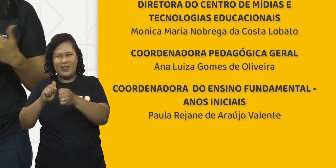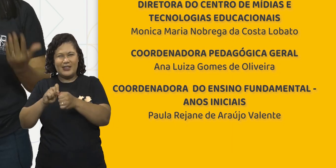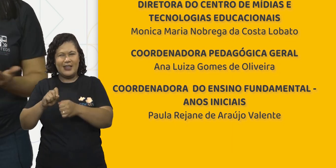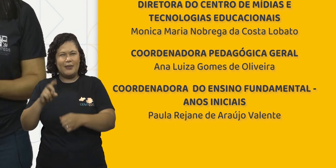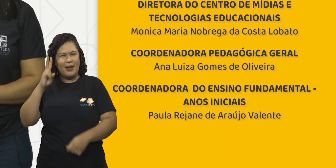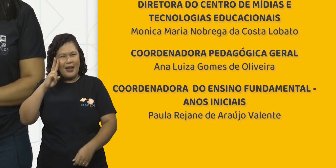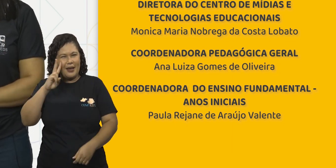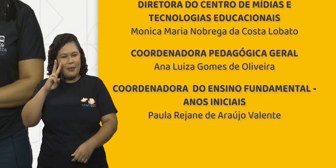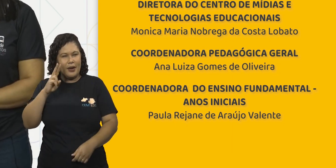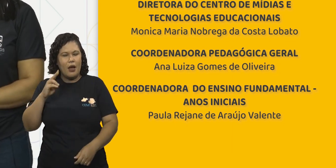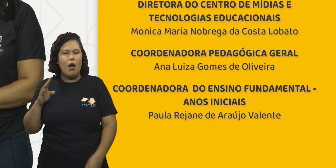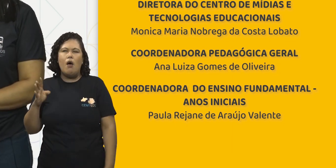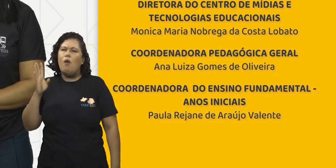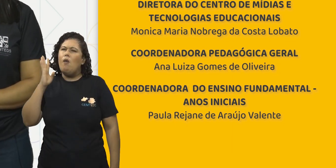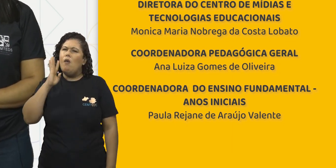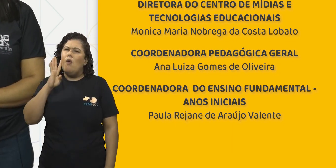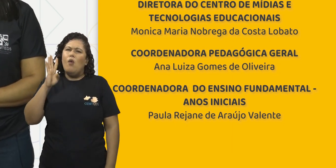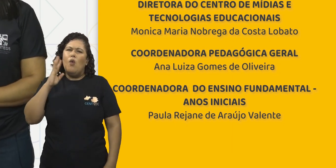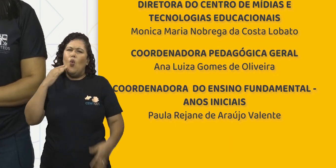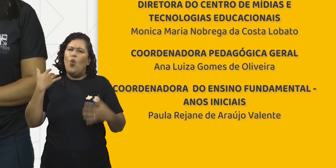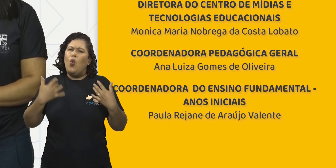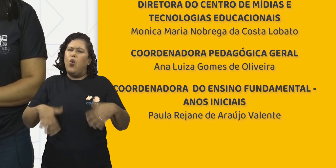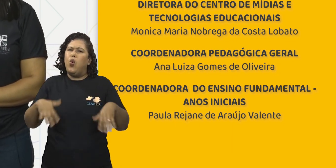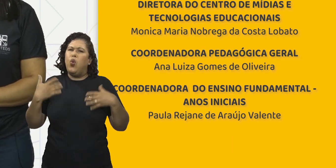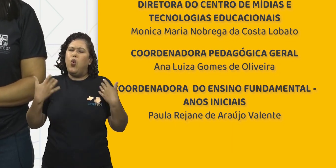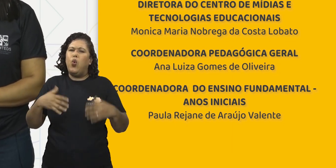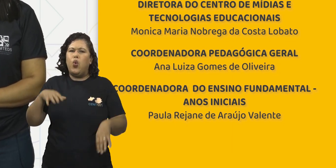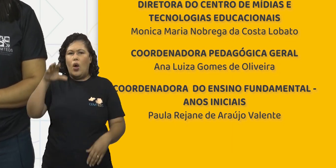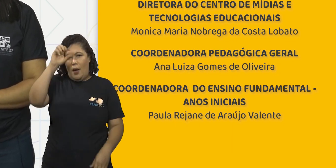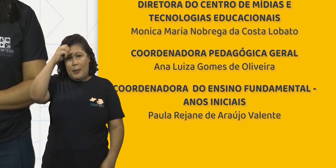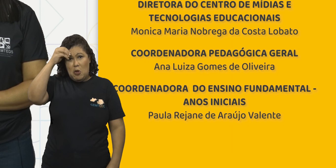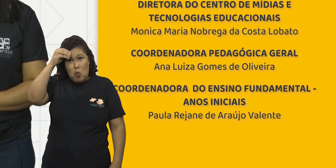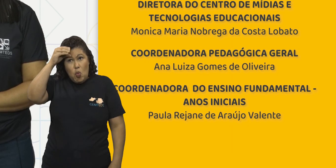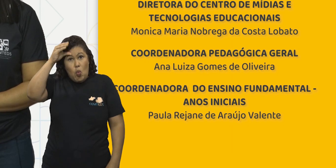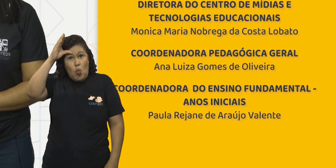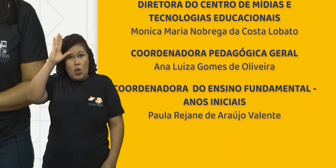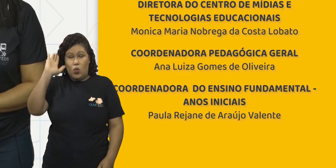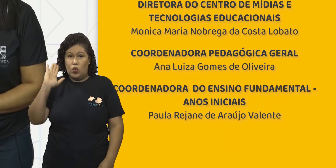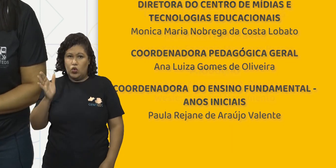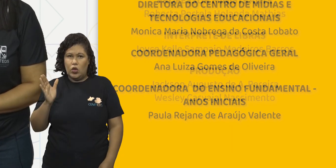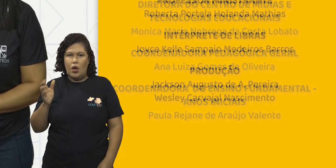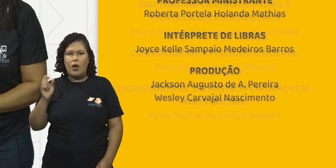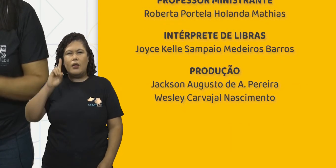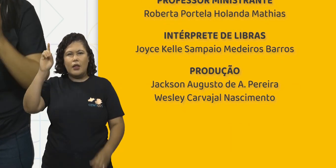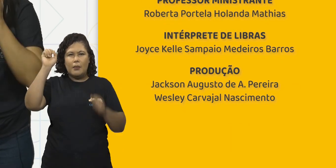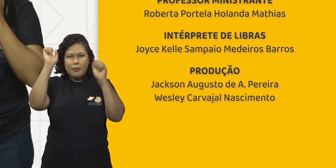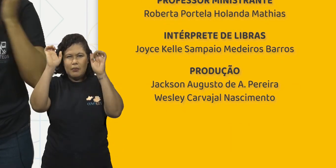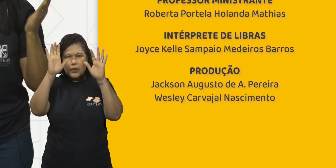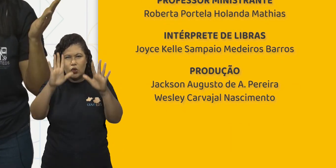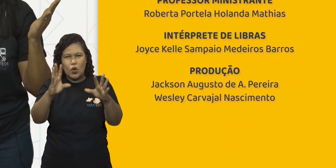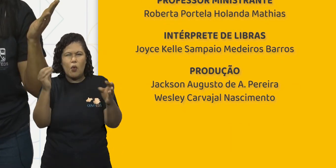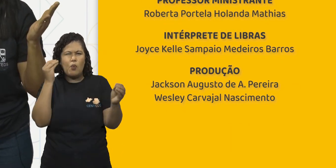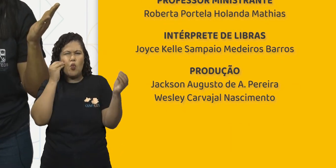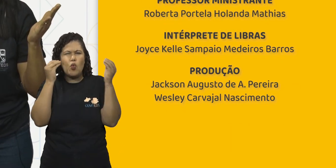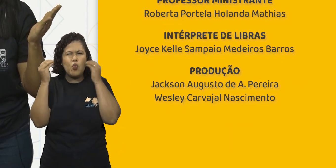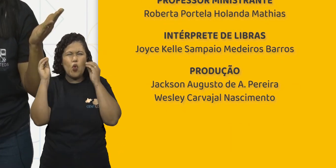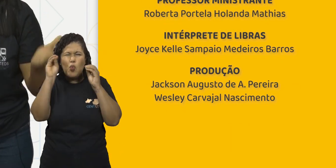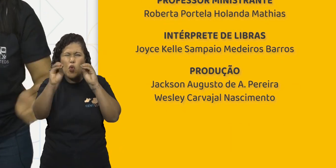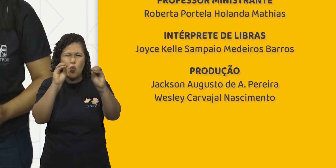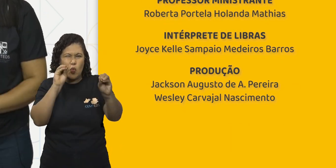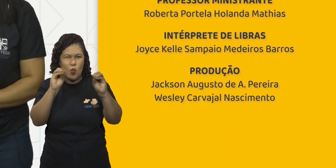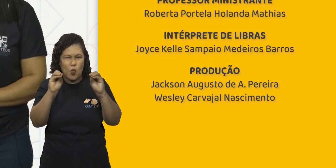que legal já podemos sair daqui com este aprendizado fique com Deus muitos